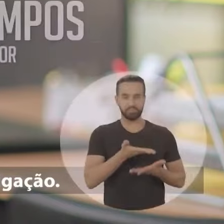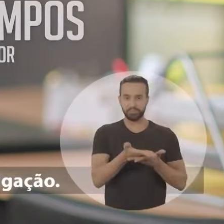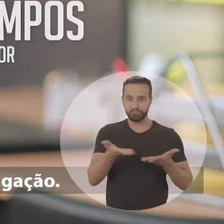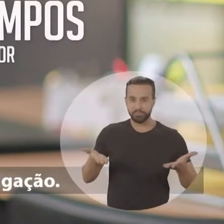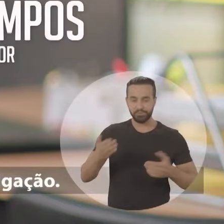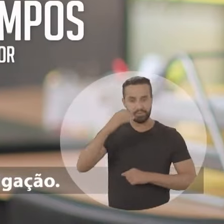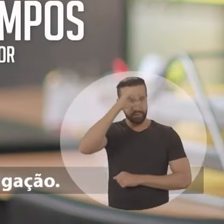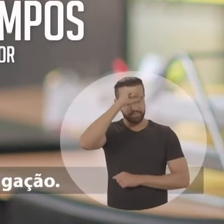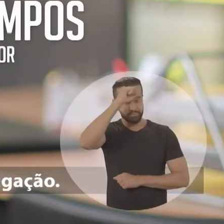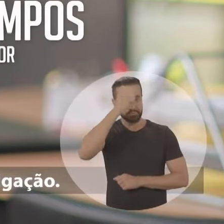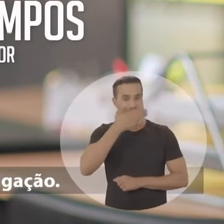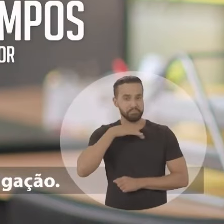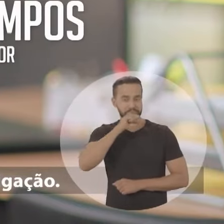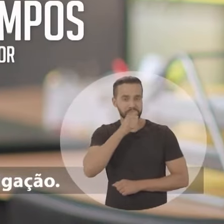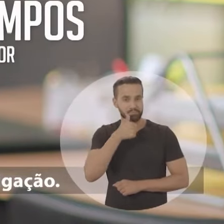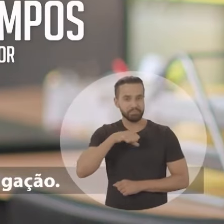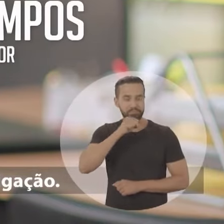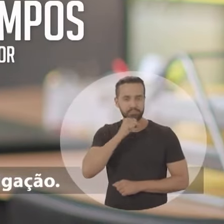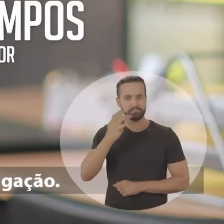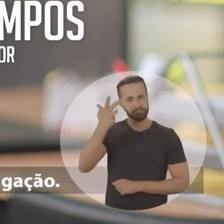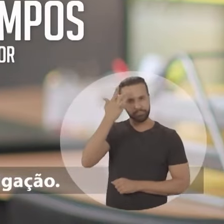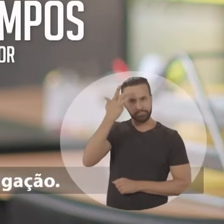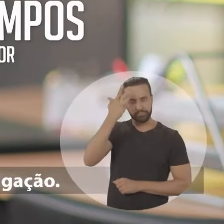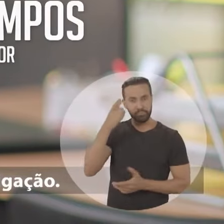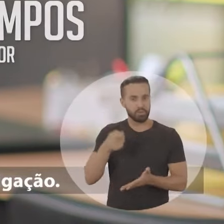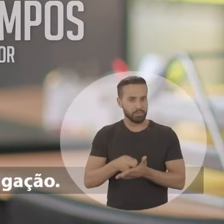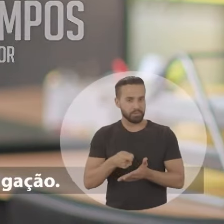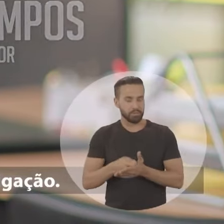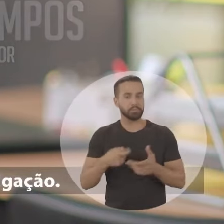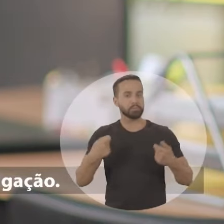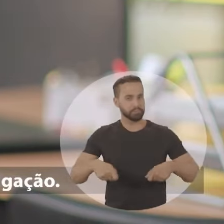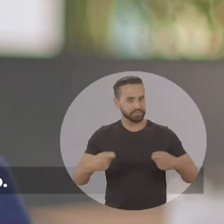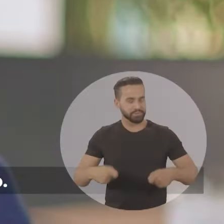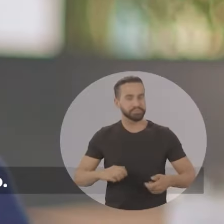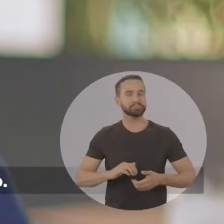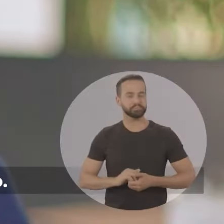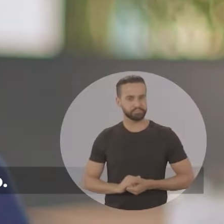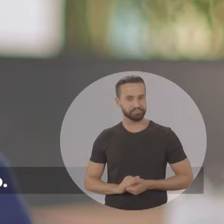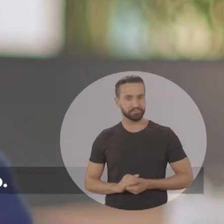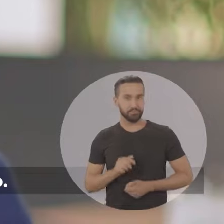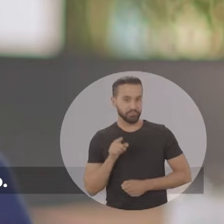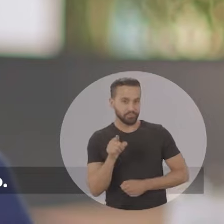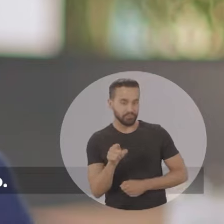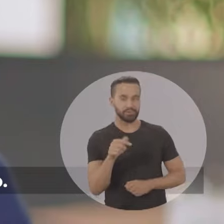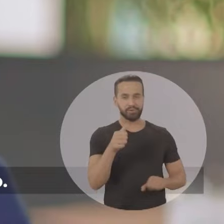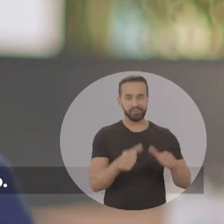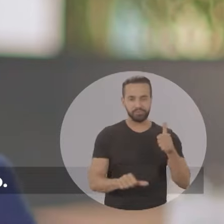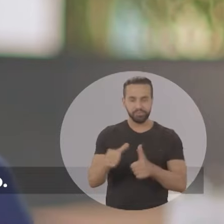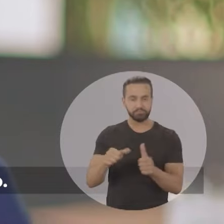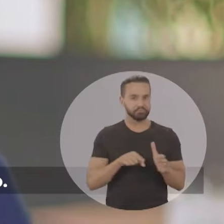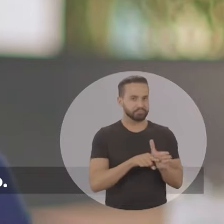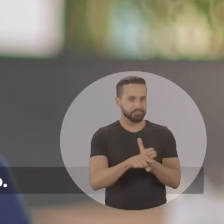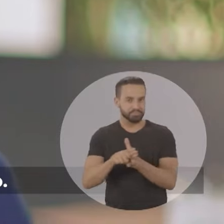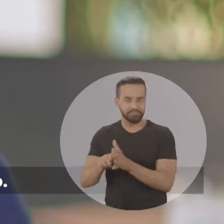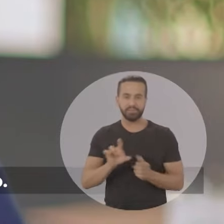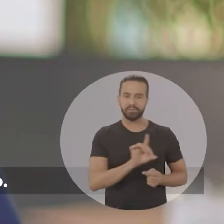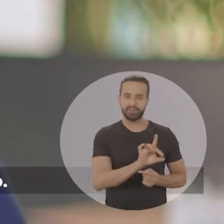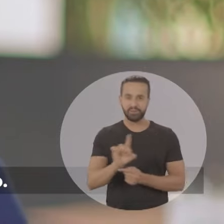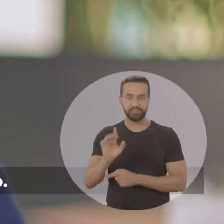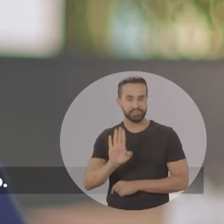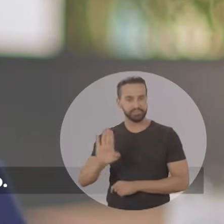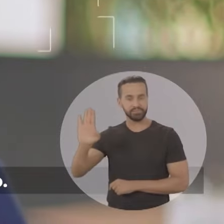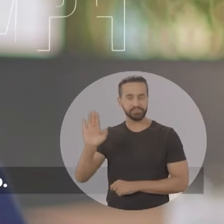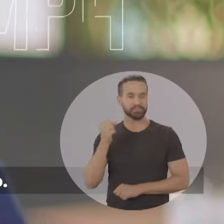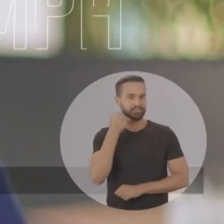Amigos, aprendi com meus pais que ser honesto é uma obrigação. Portanto, avalie e pesquise cada